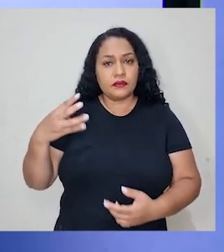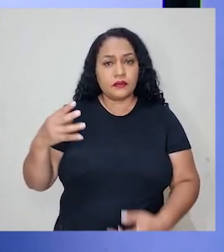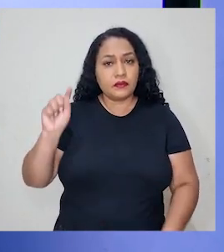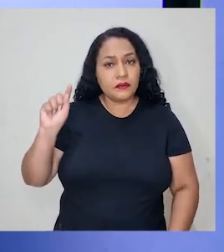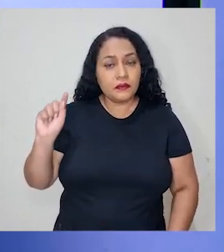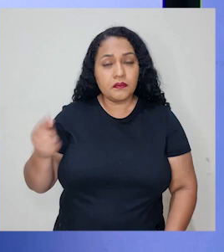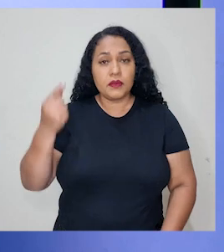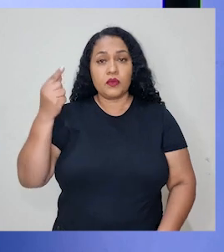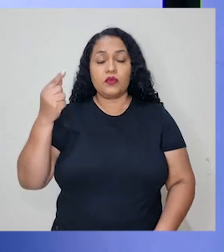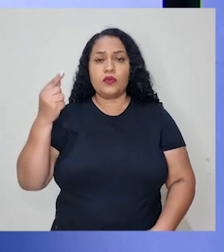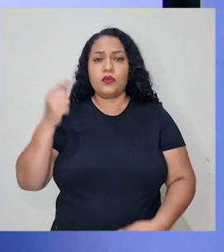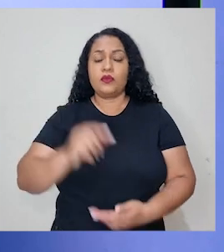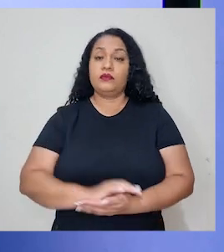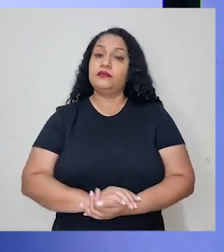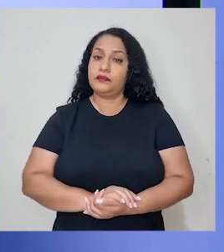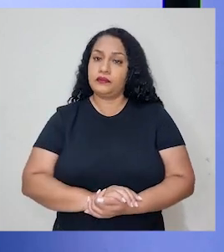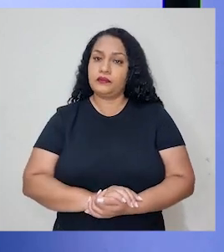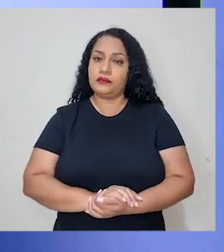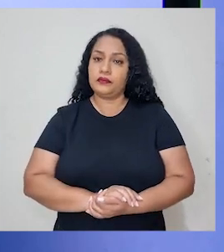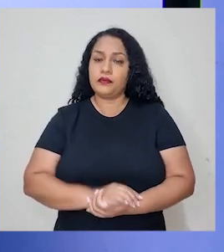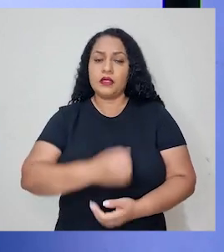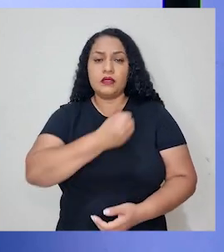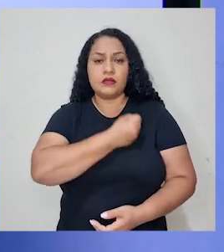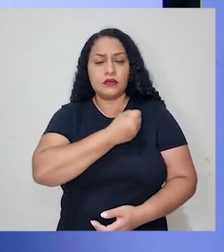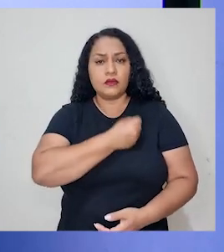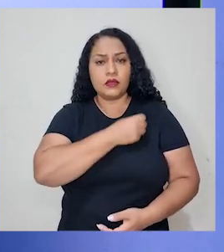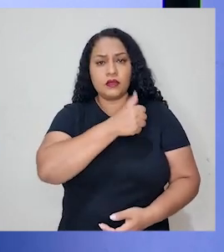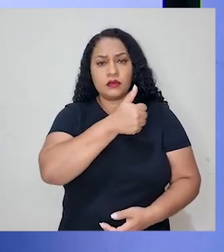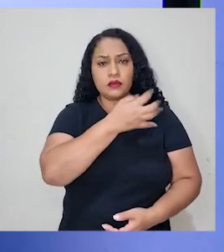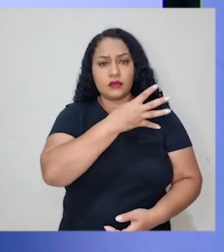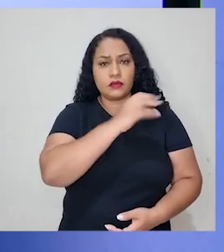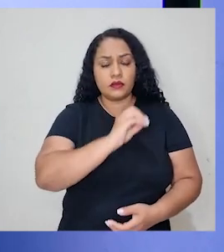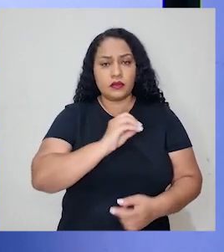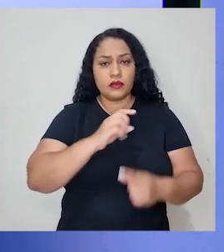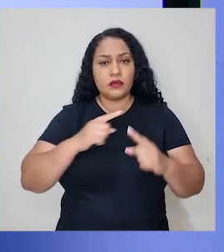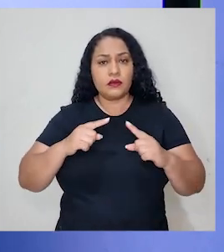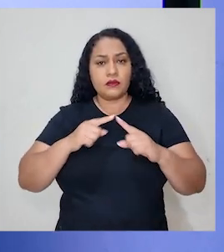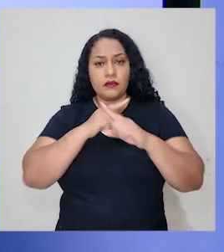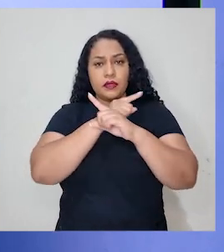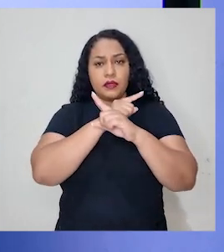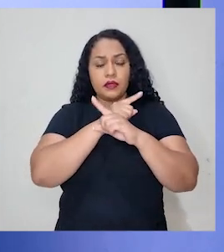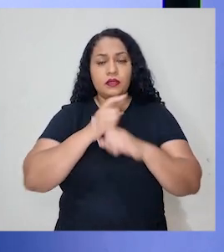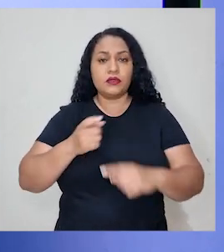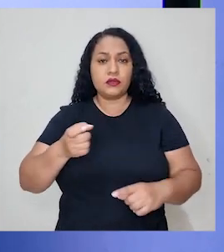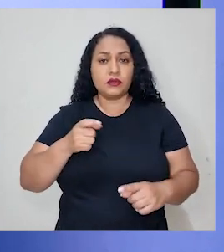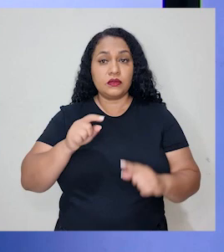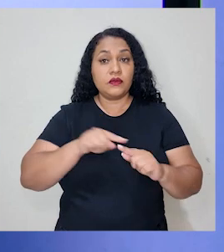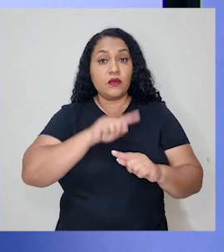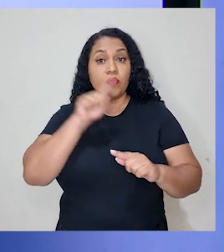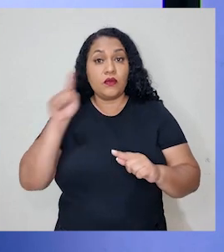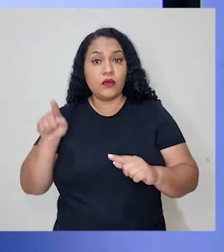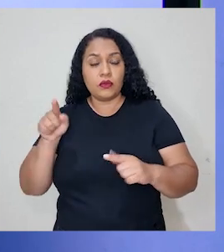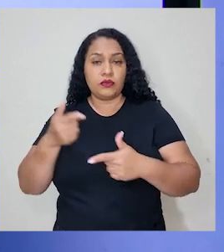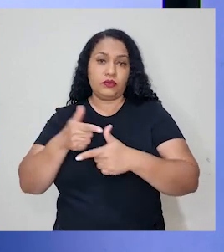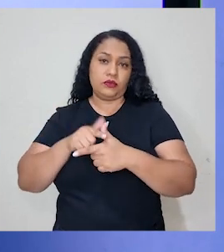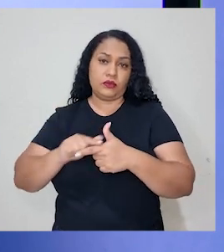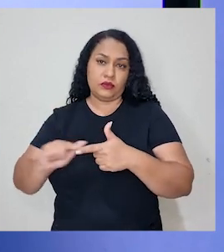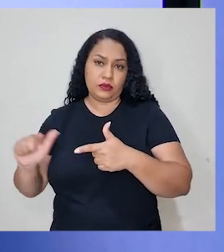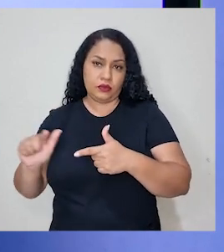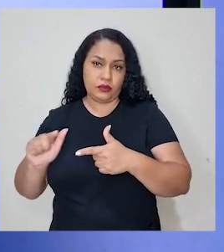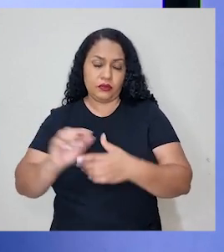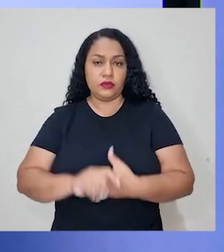Esse 140 que está multiplicando x, vou passar para o outro lado dividindo. Então, vou ficar